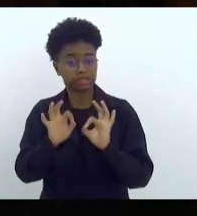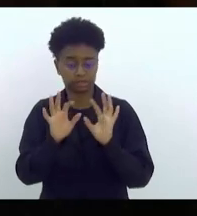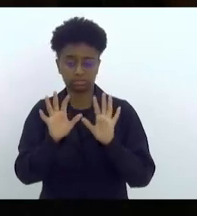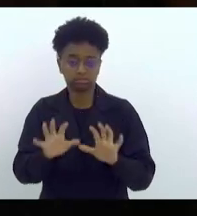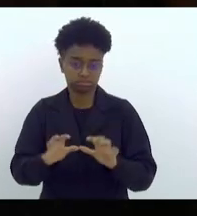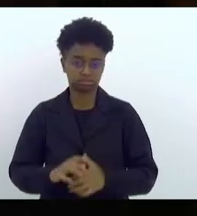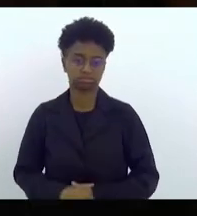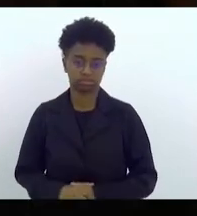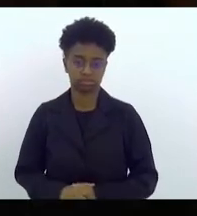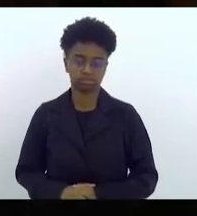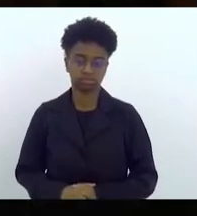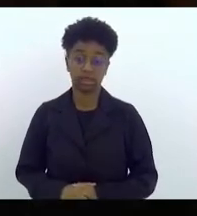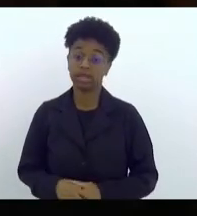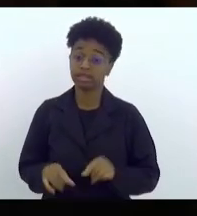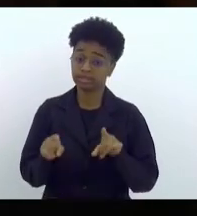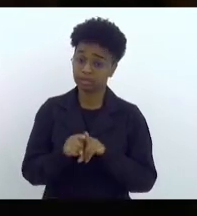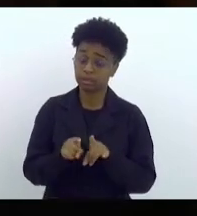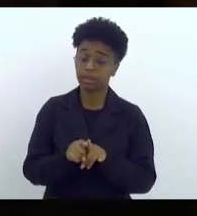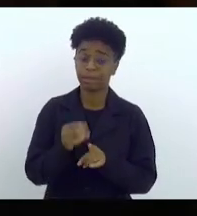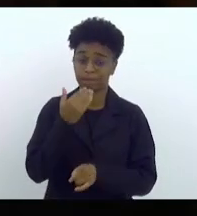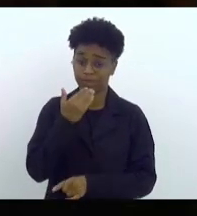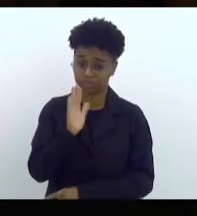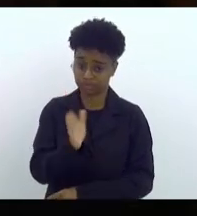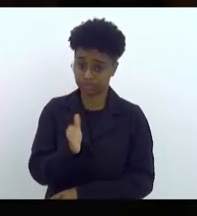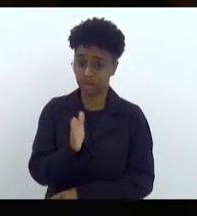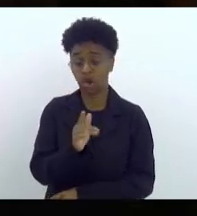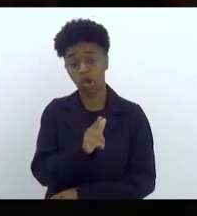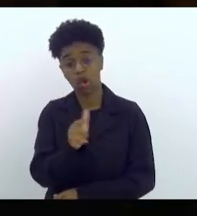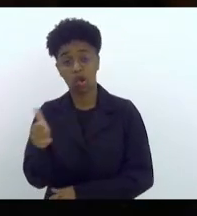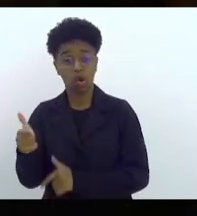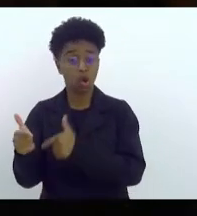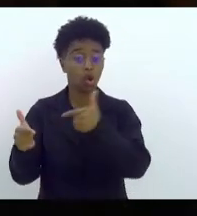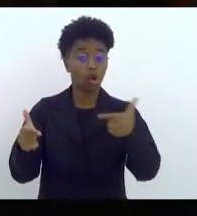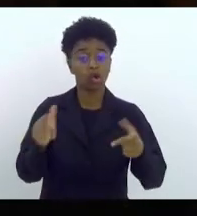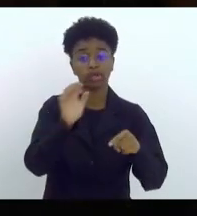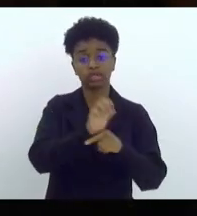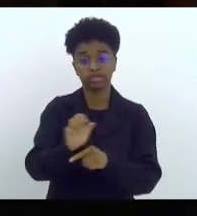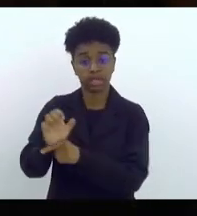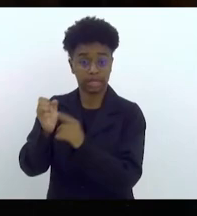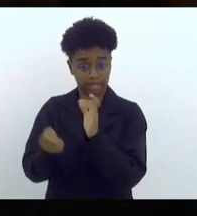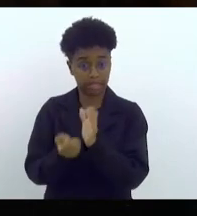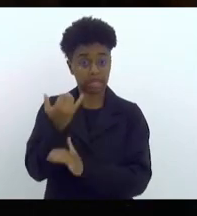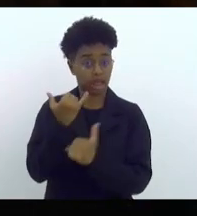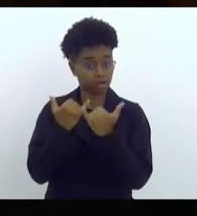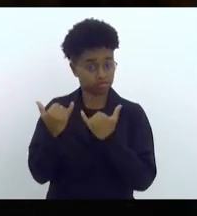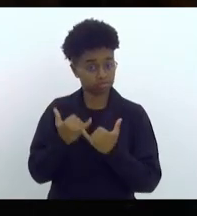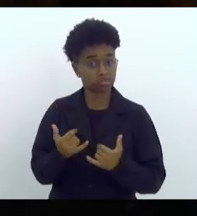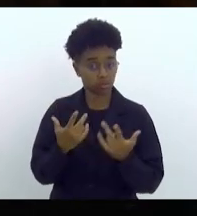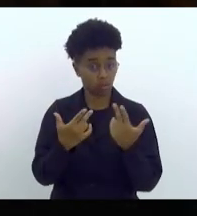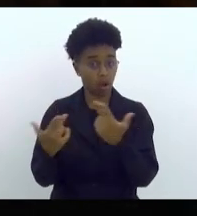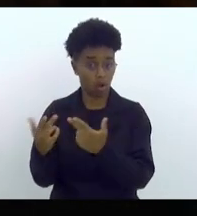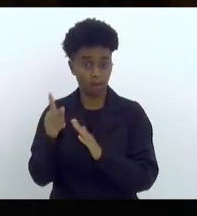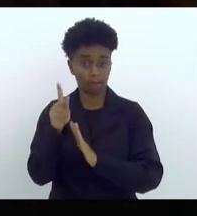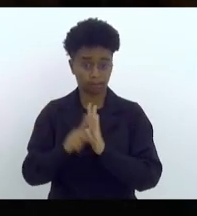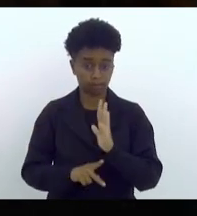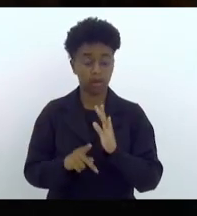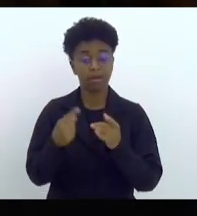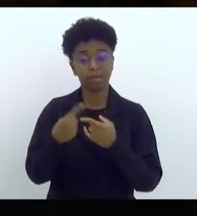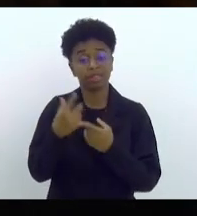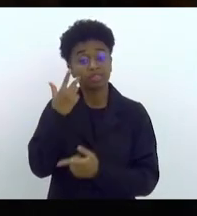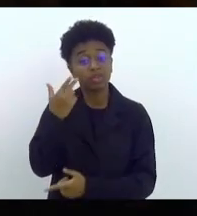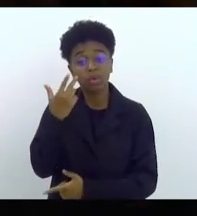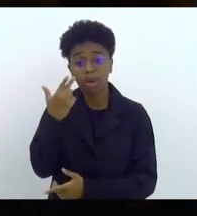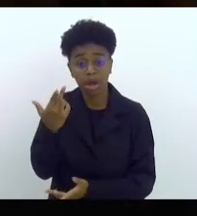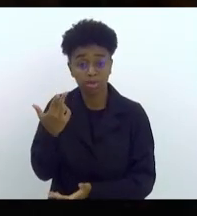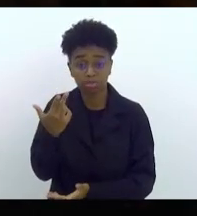deputada Lucinha, já foi pedido para outros estados fazerem projetos semelhantes, porque é normal